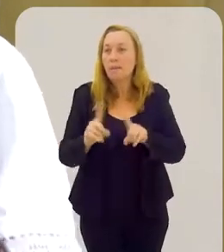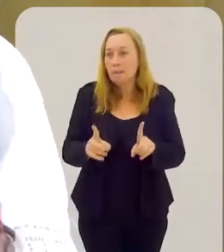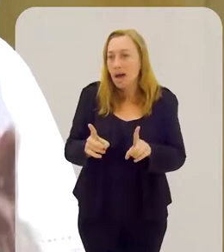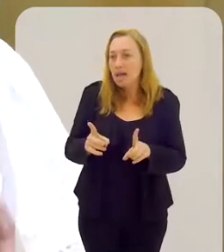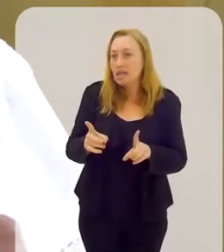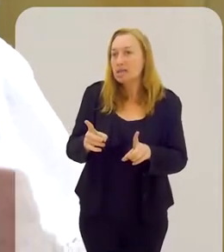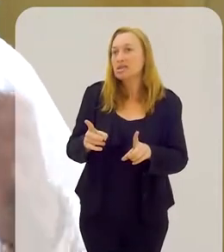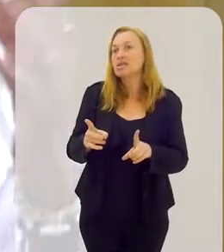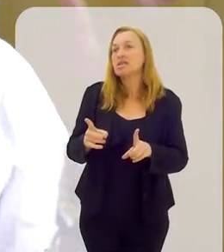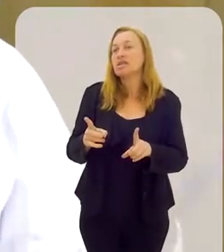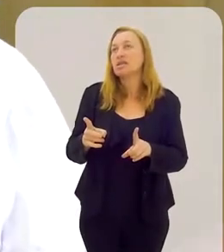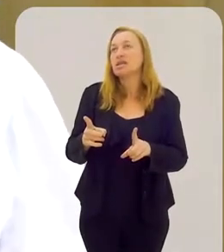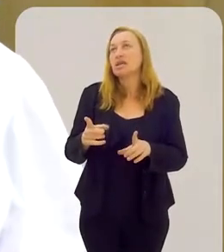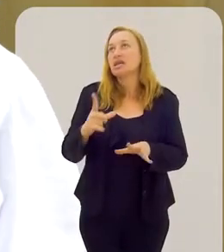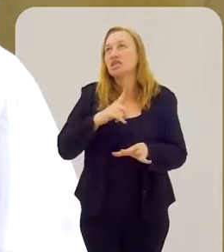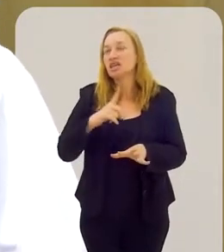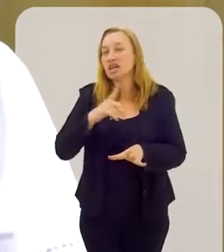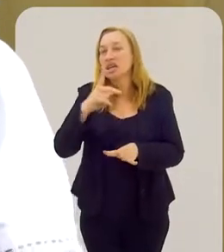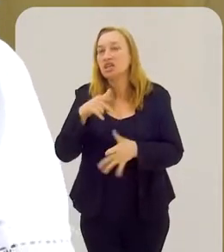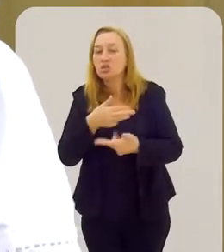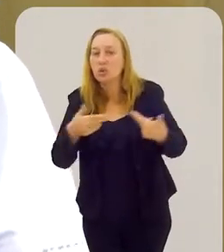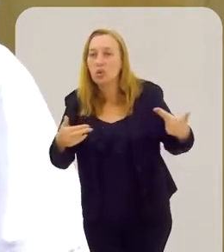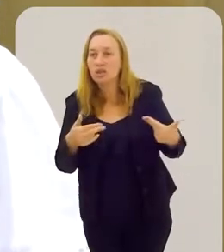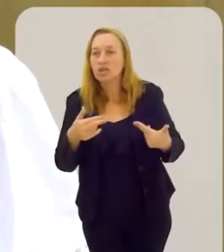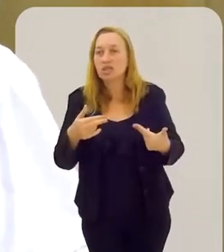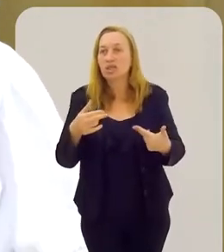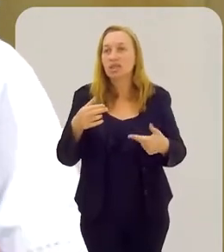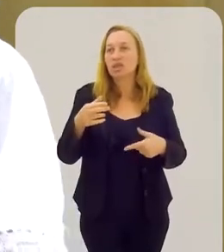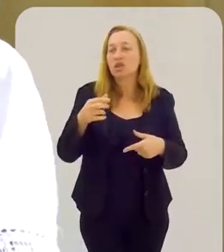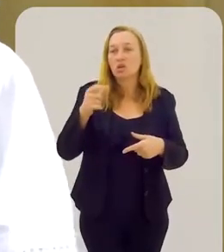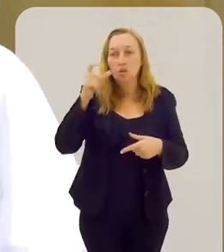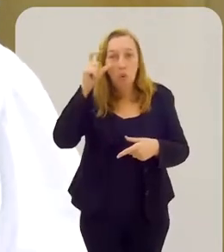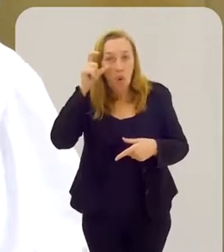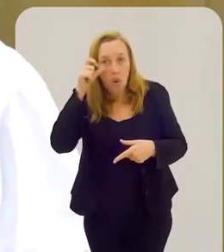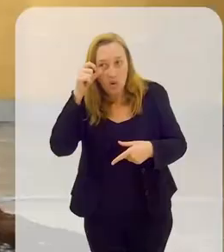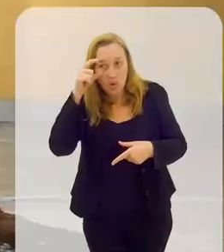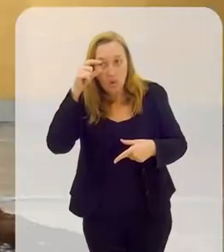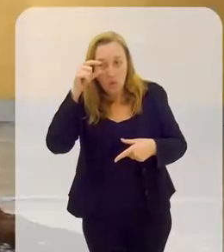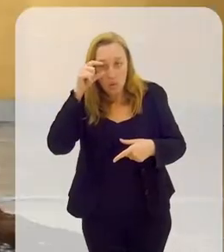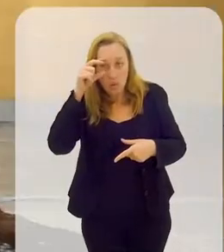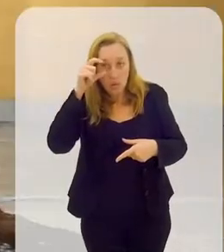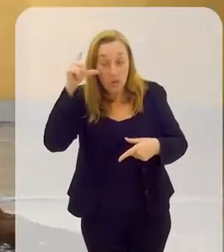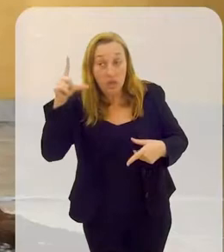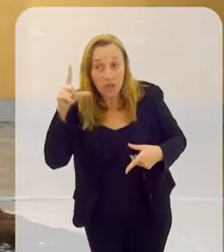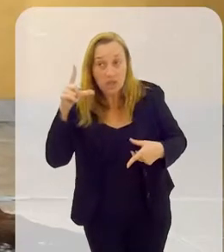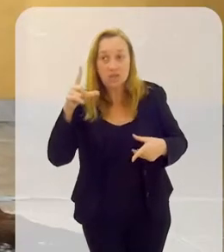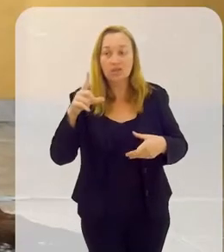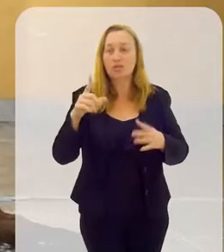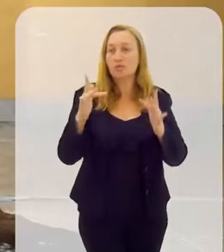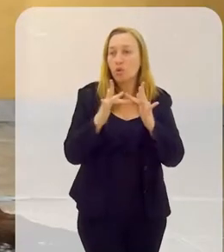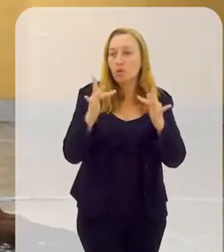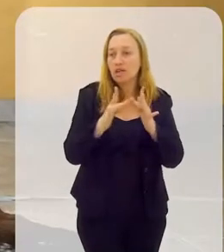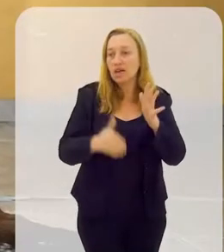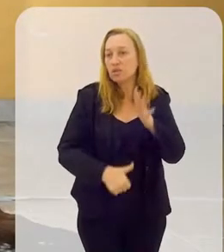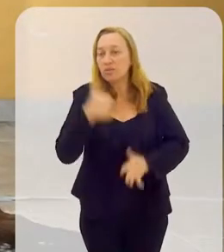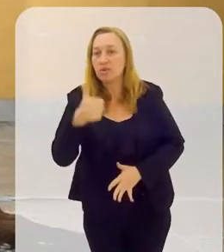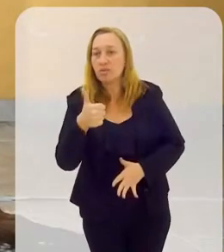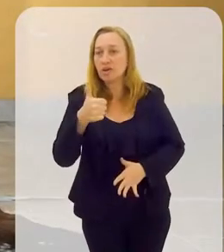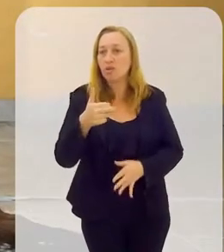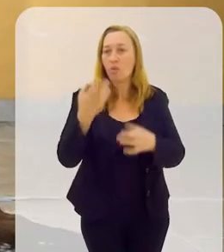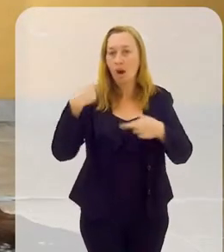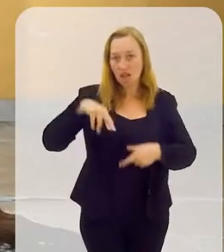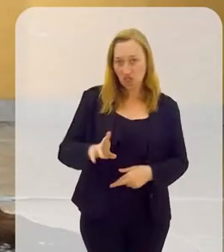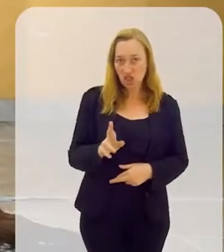levada, tinha aquela coisa do quebranto, do olho grande e tal, levava as rezadeiras, as senhoras rezadeiras. Aí eu tive o meu primeiro contato com